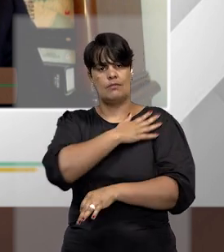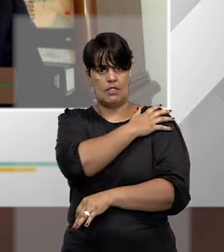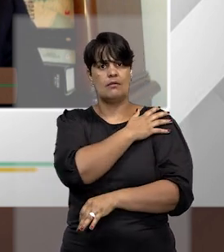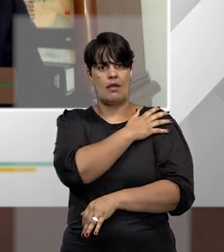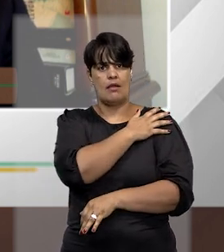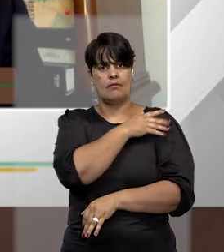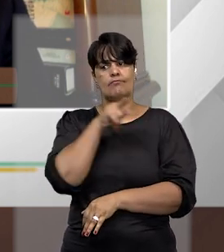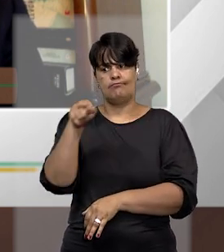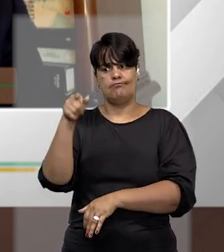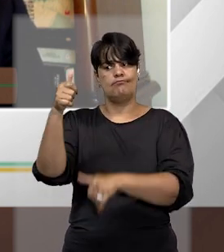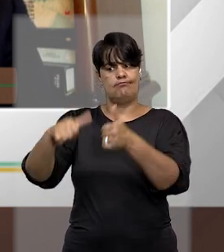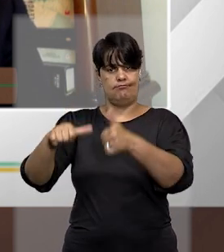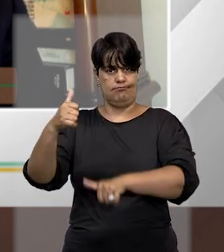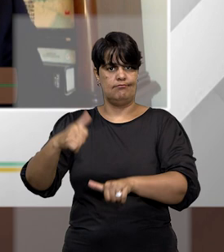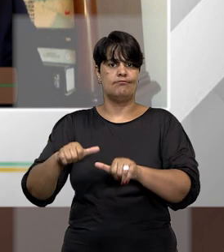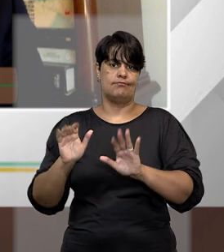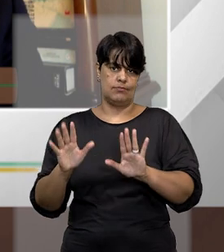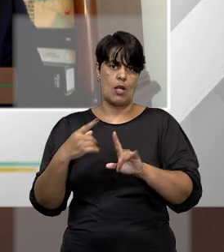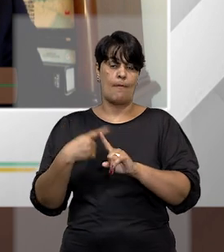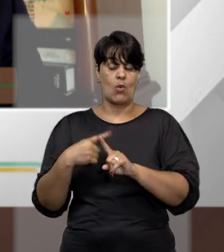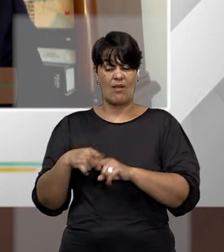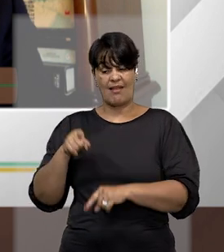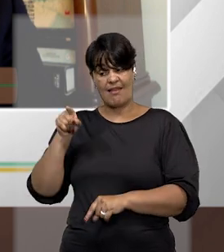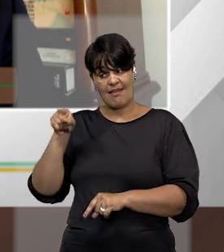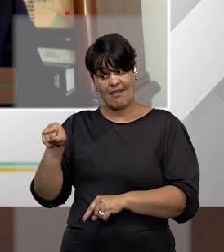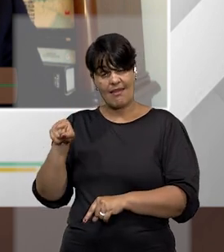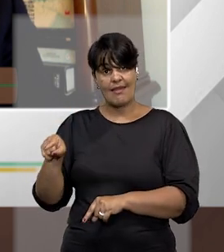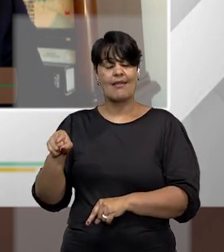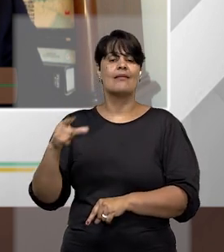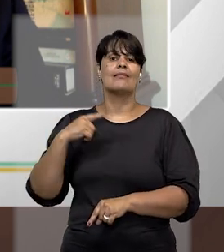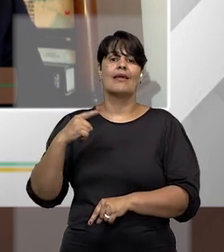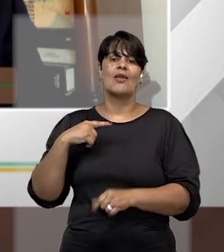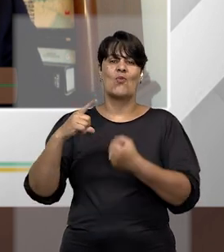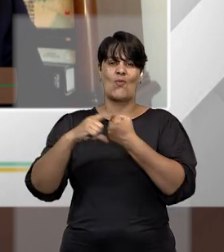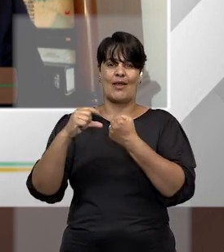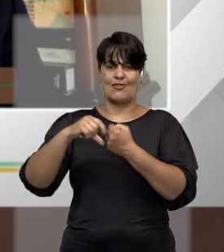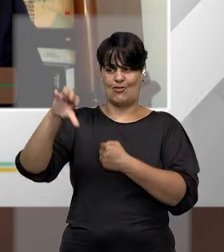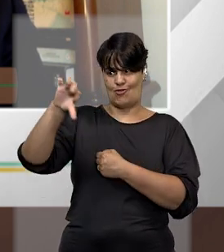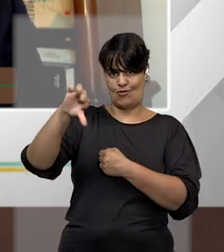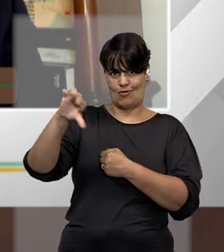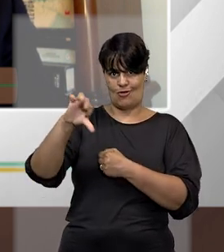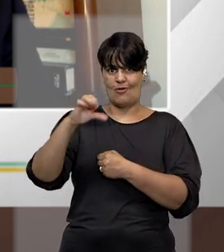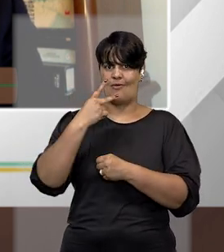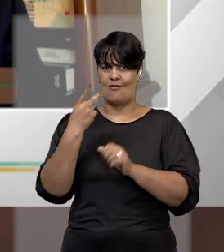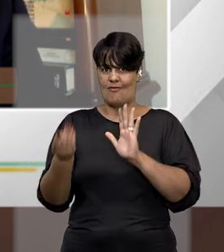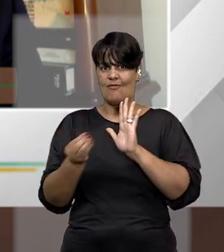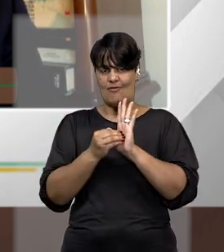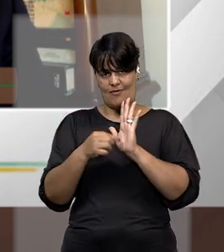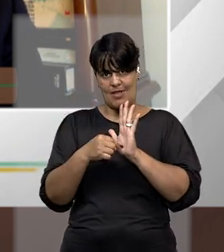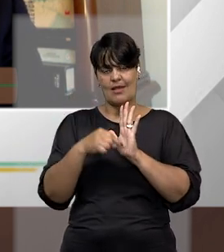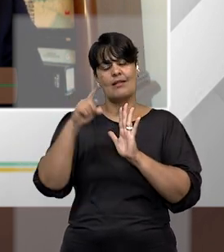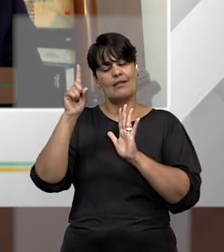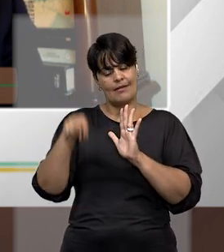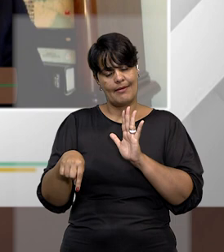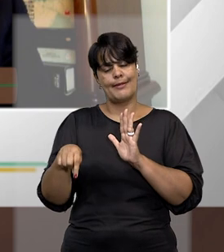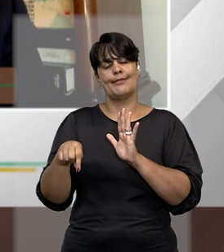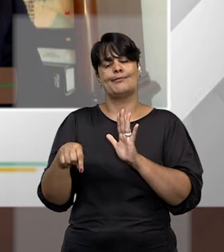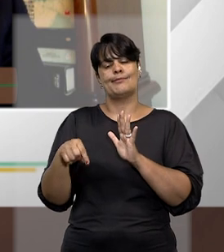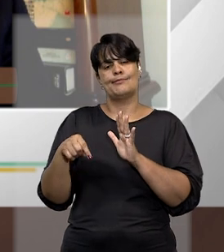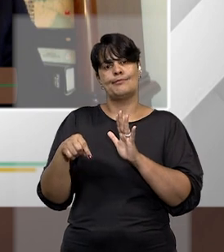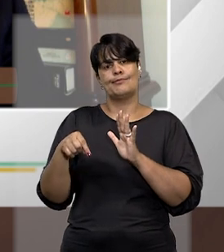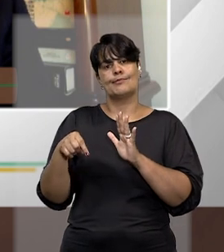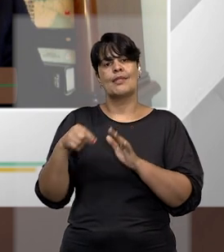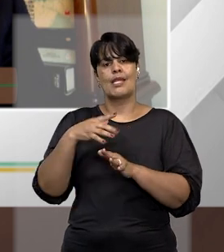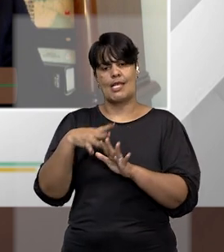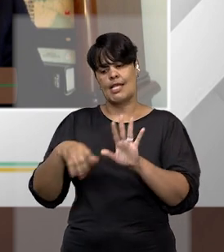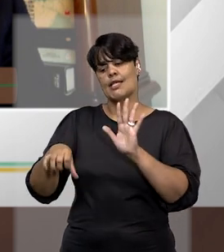circunstâncias do artigo 9º do Código Militar e, portanto, esse crime vai ser considerado militar. Não importa